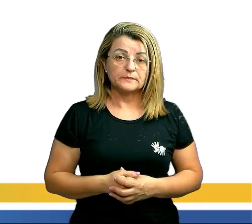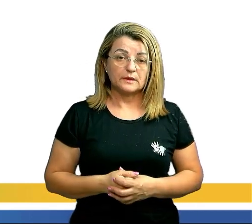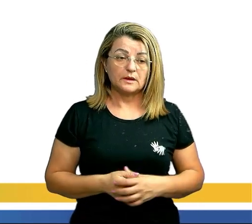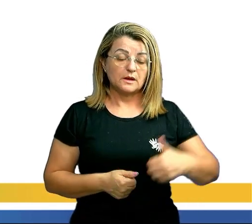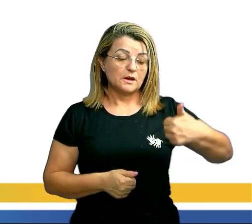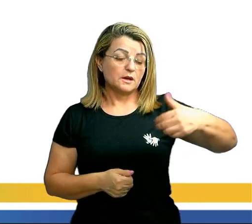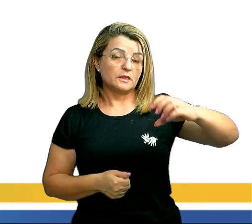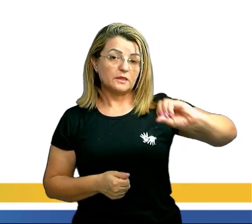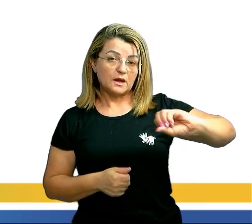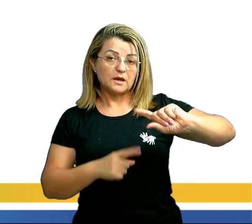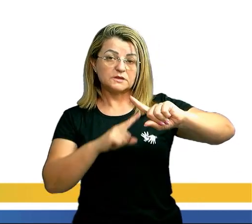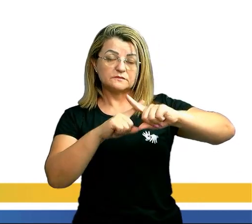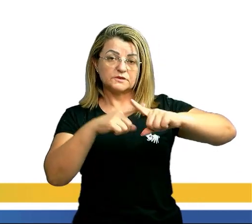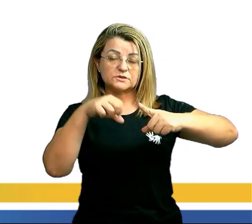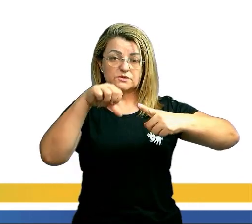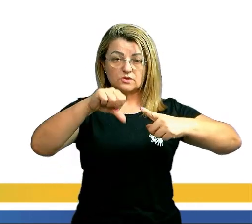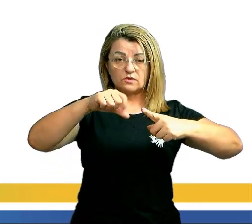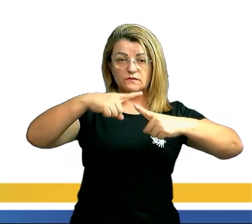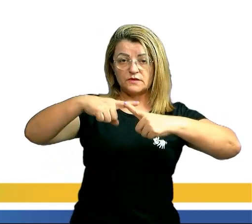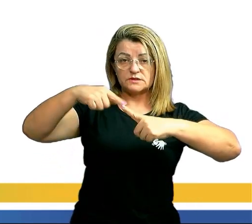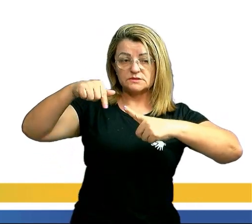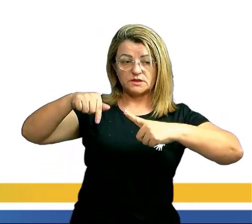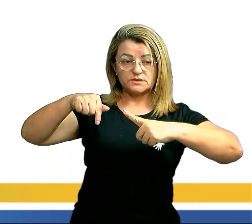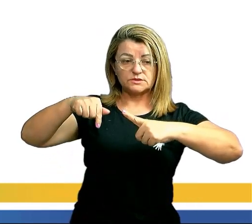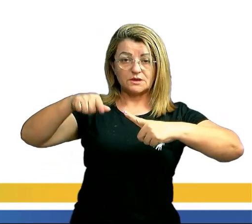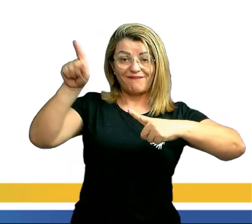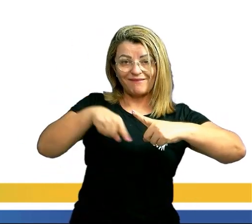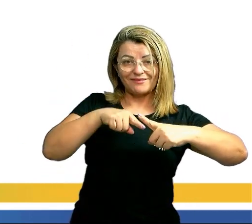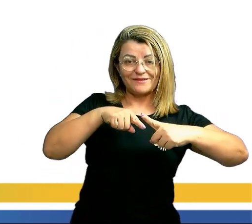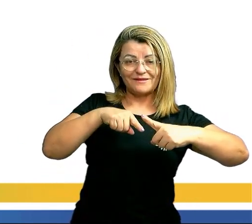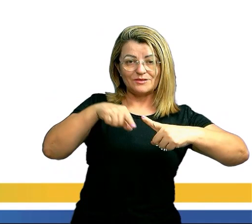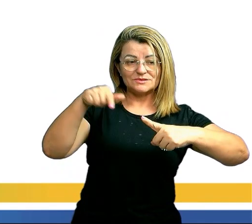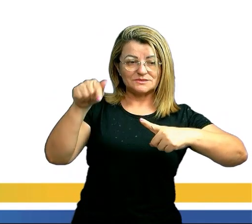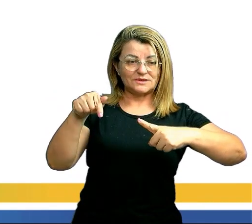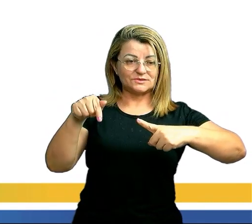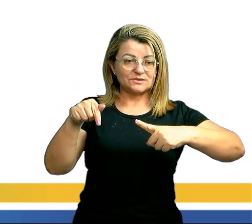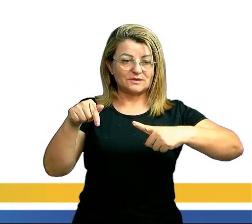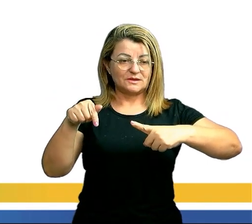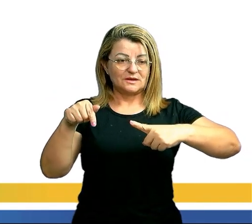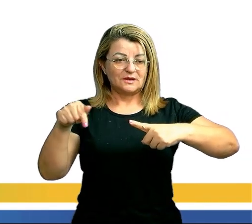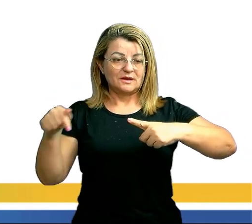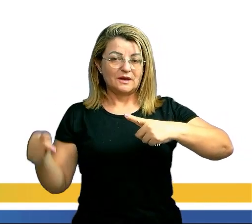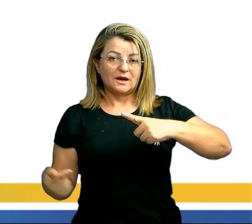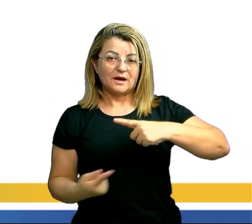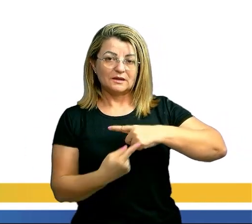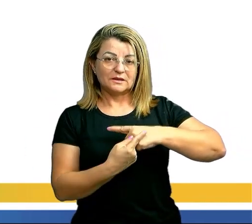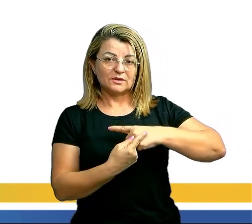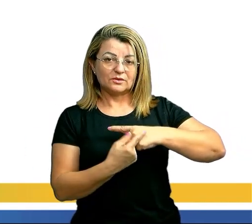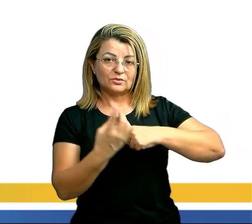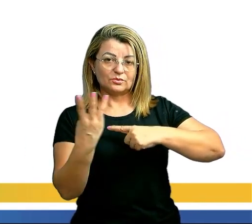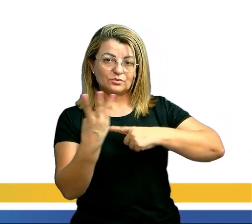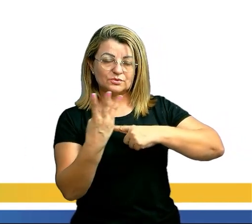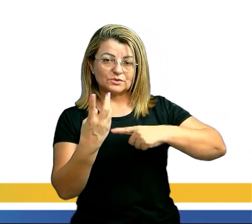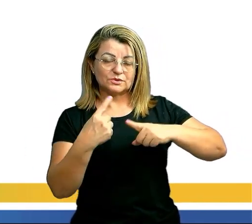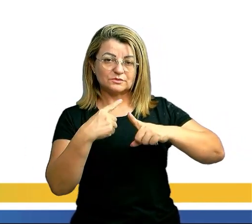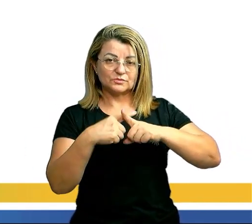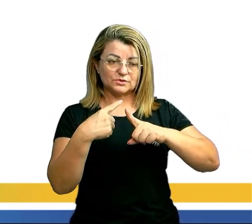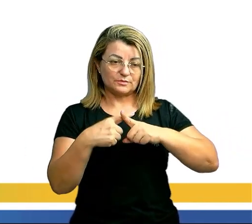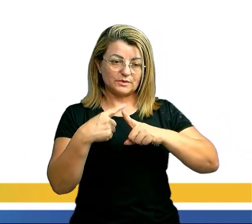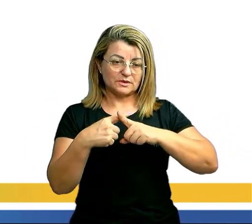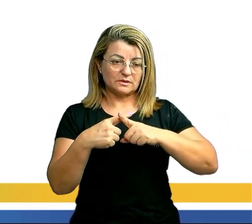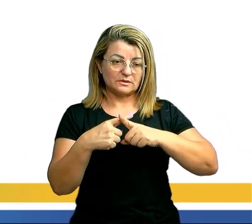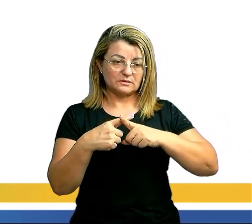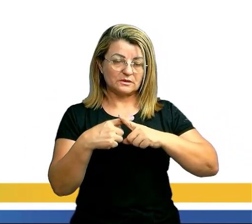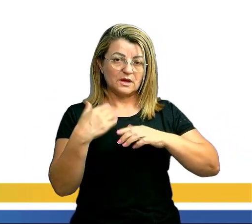Dez vezes nove, vezes oito, vezes sete. Vai cancelar o sete. Sobrou esses três multiplicando. Desenvolve o três